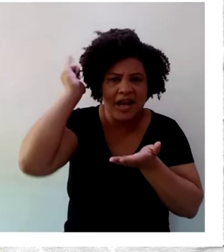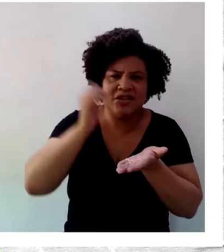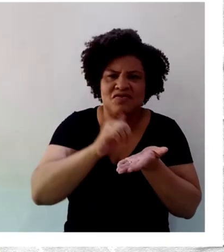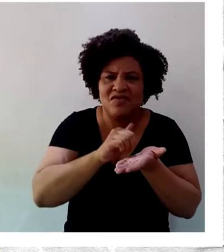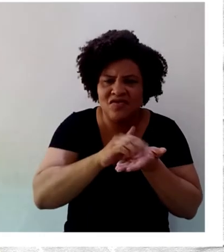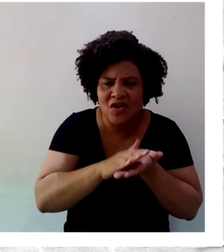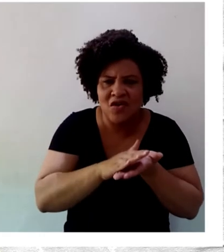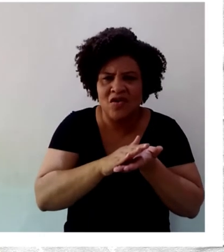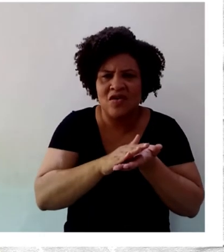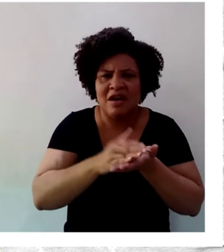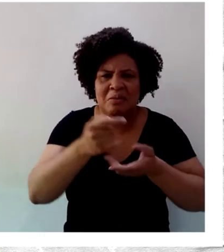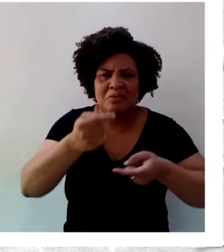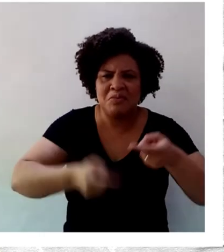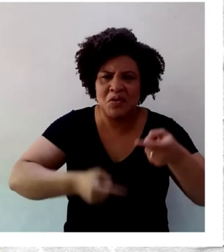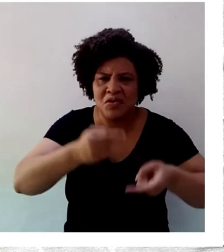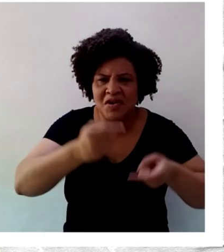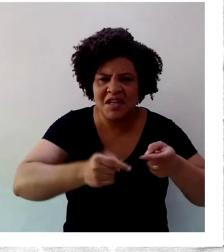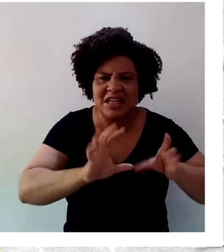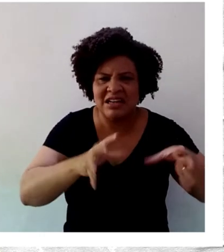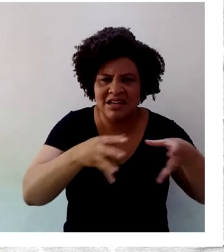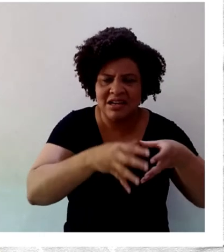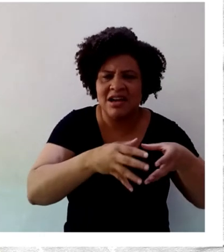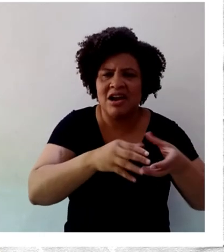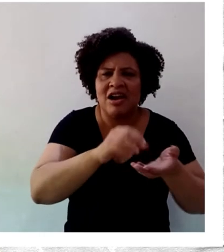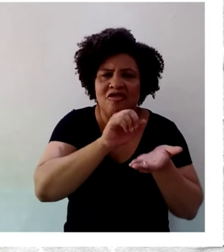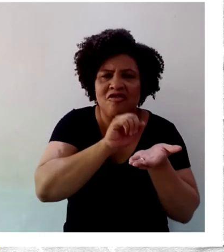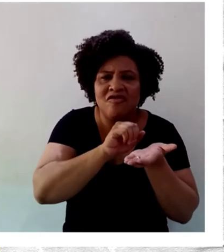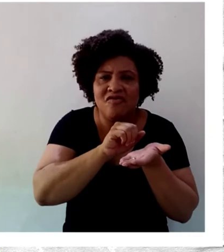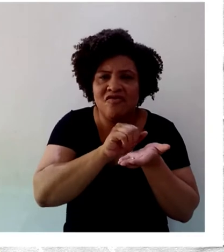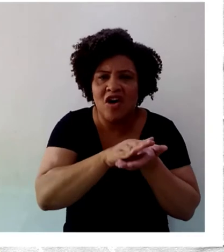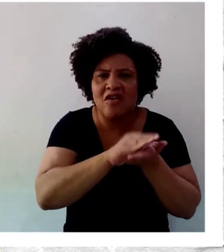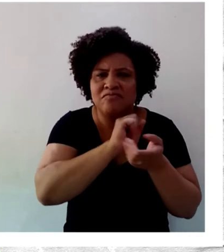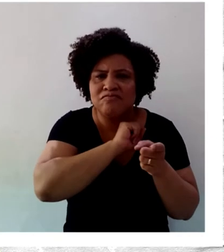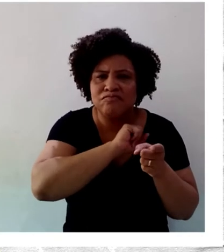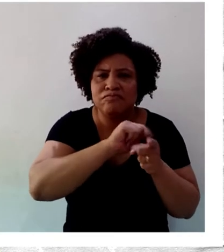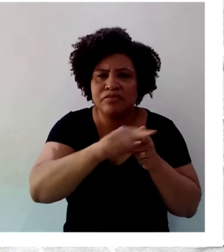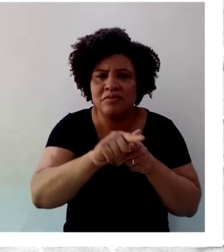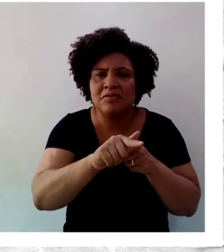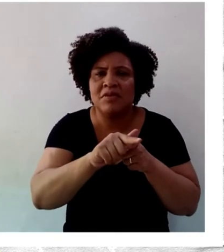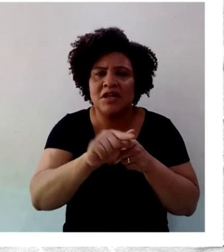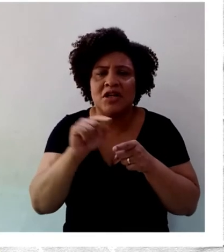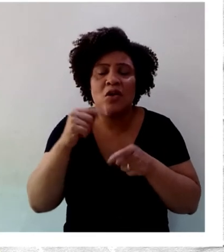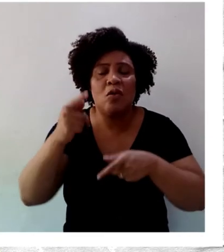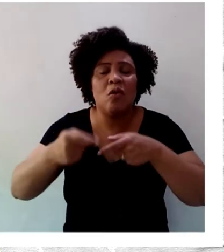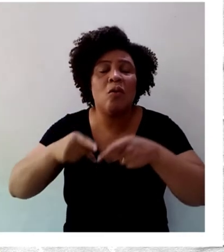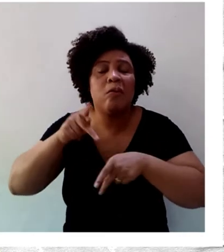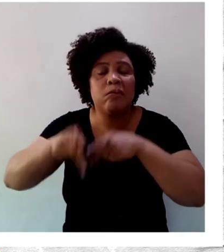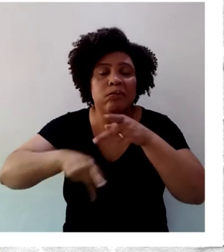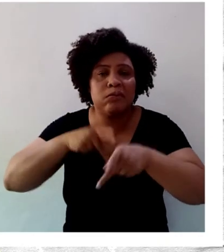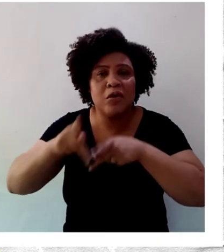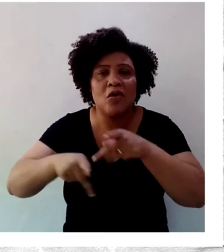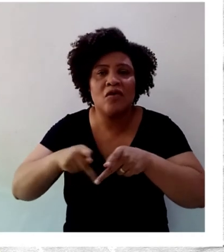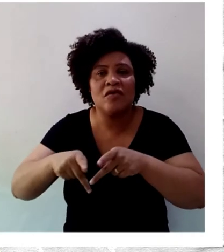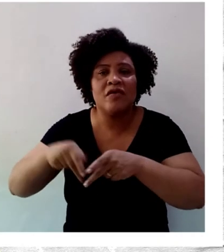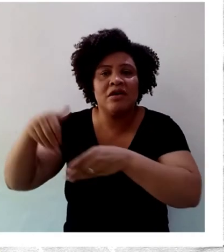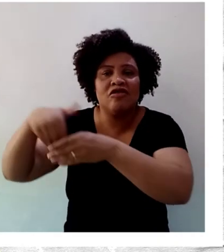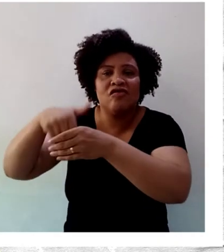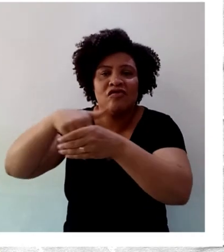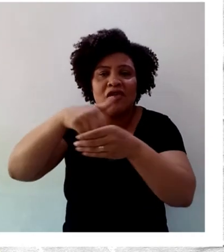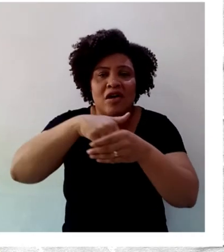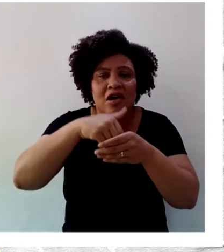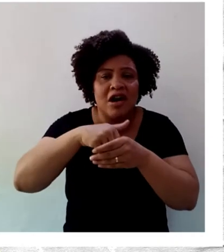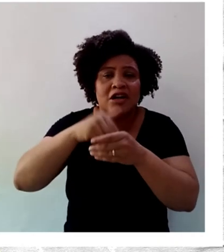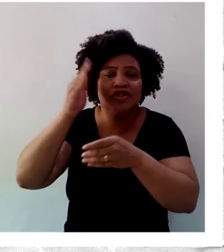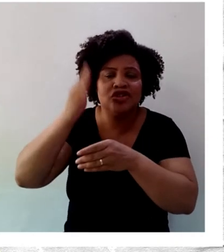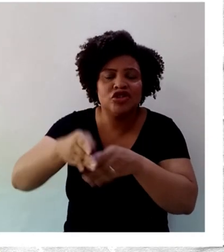E que a decisão volte ao povo em eleições diretas e livres para a presidência. E